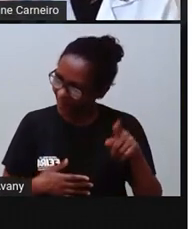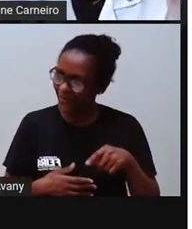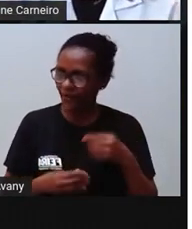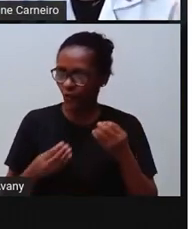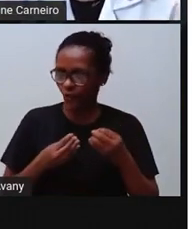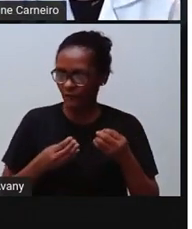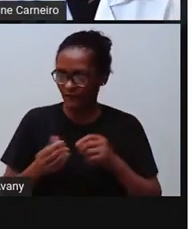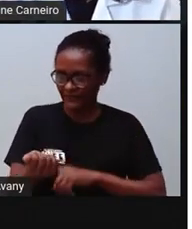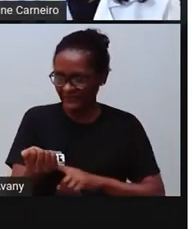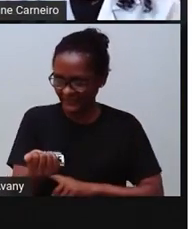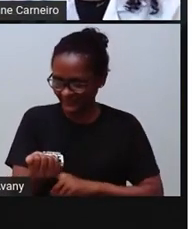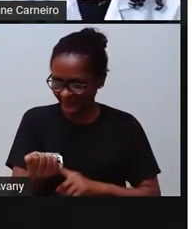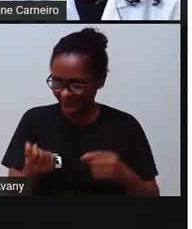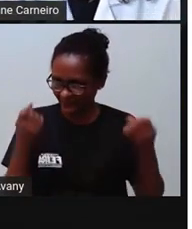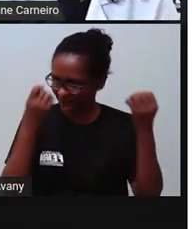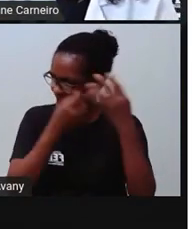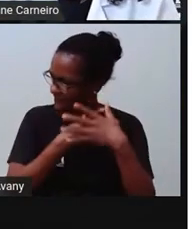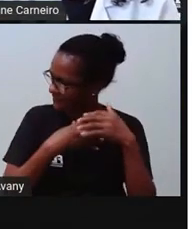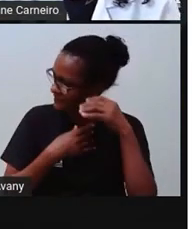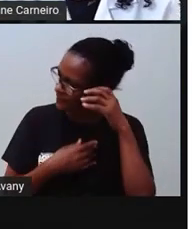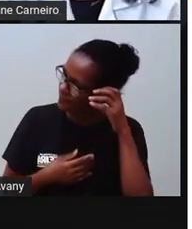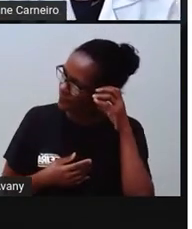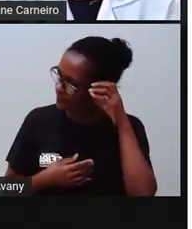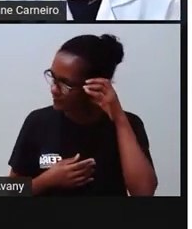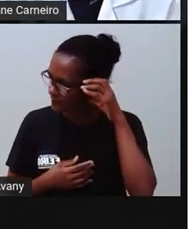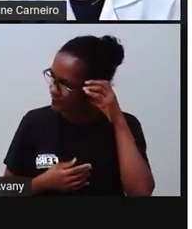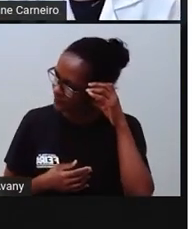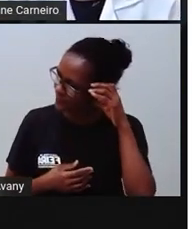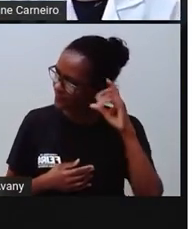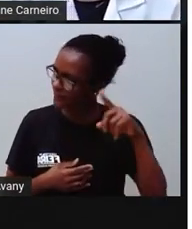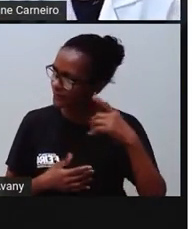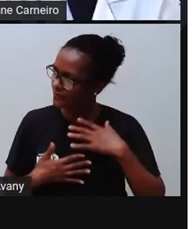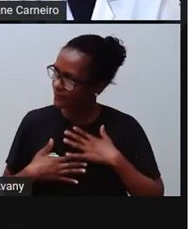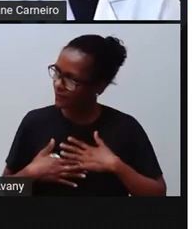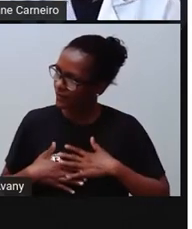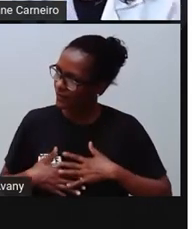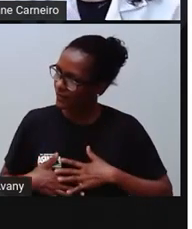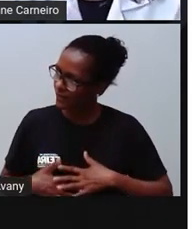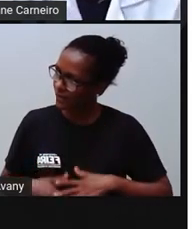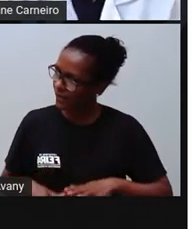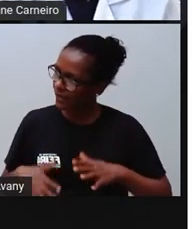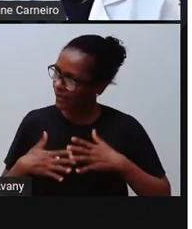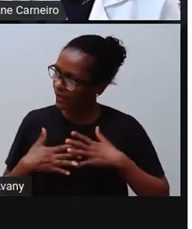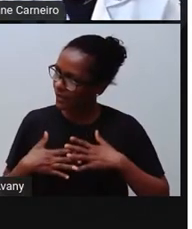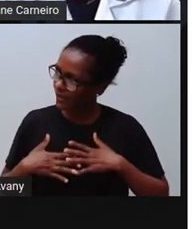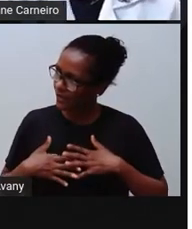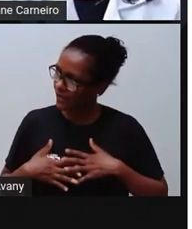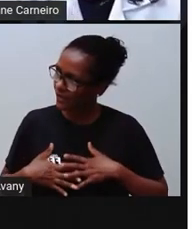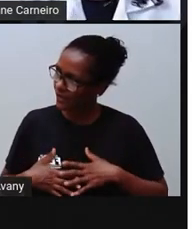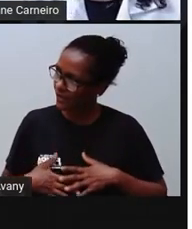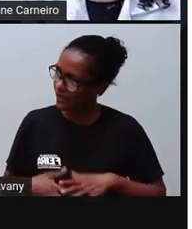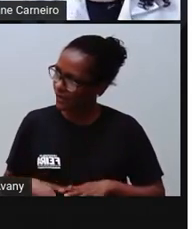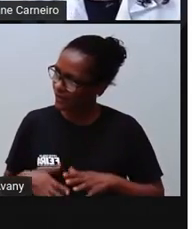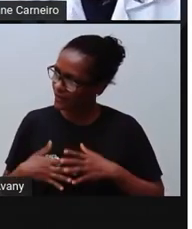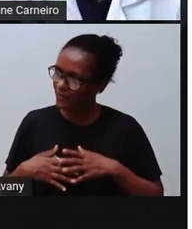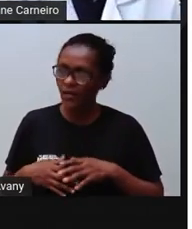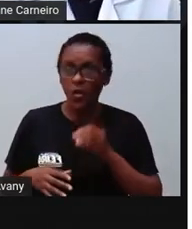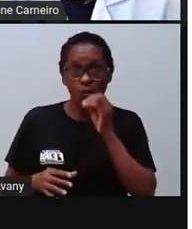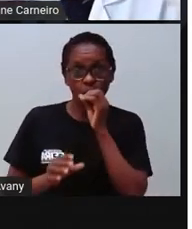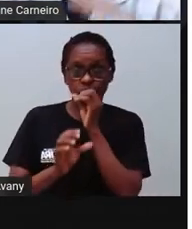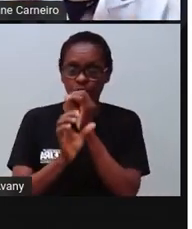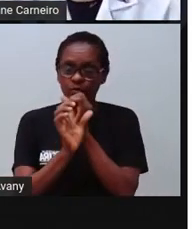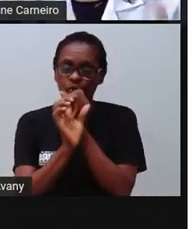Outra dica. E fazer outra coisa. Ou se você souber tocar um instrumento, né? Como esse cachorrinho aqui, você pode tocar instrumento, uma flauta,